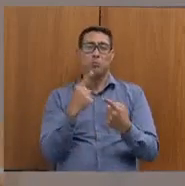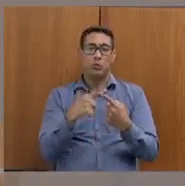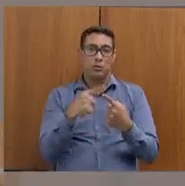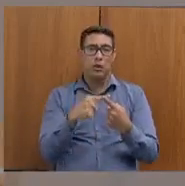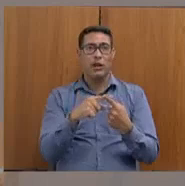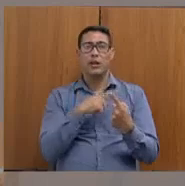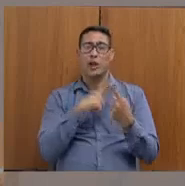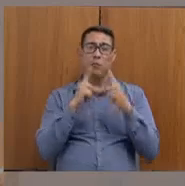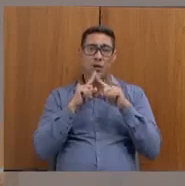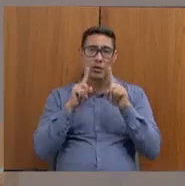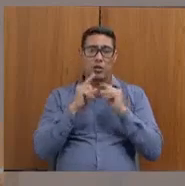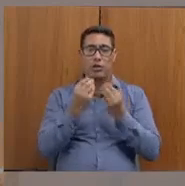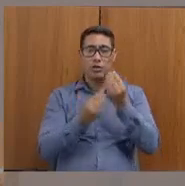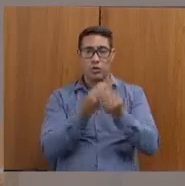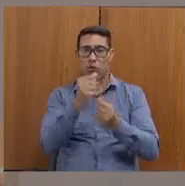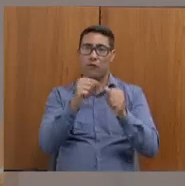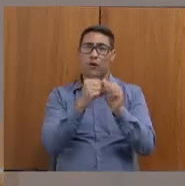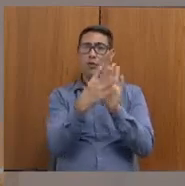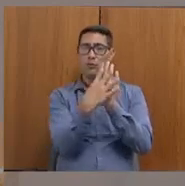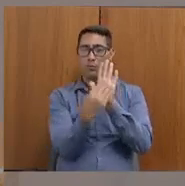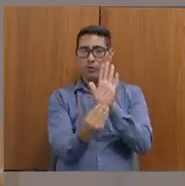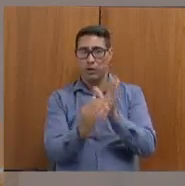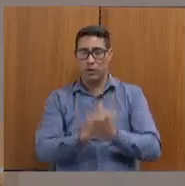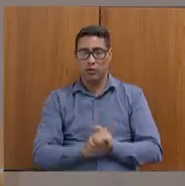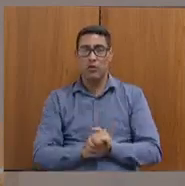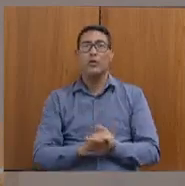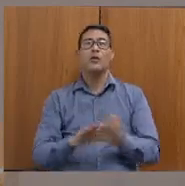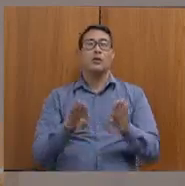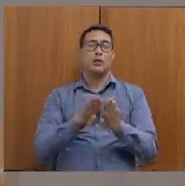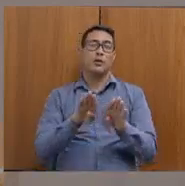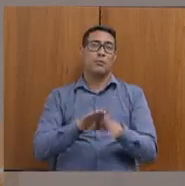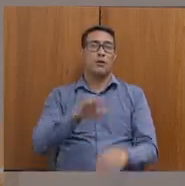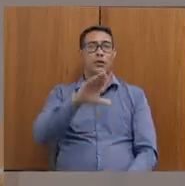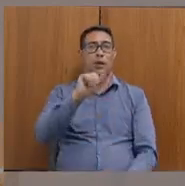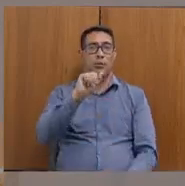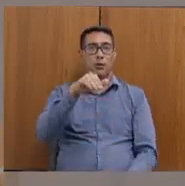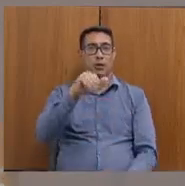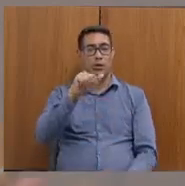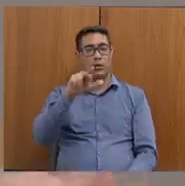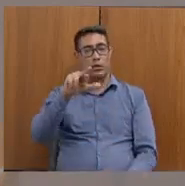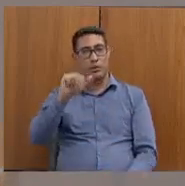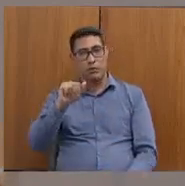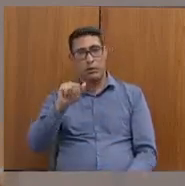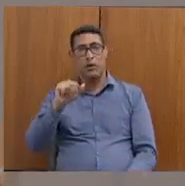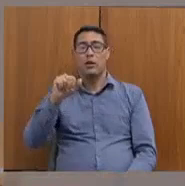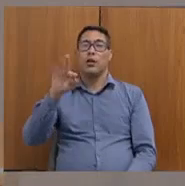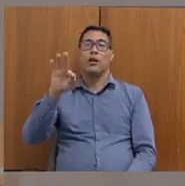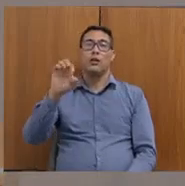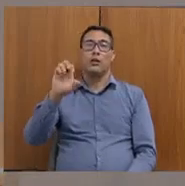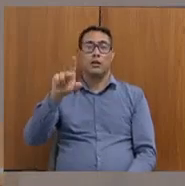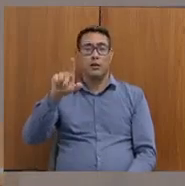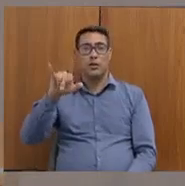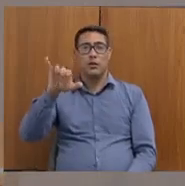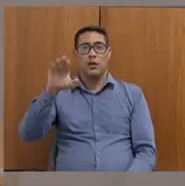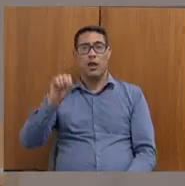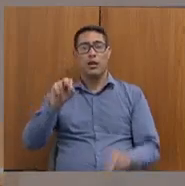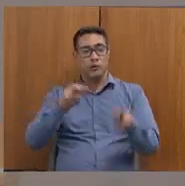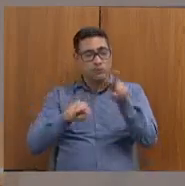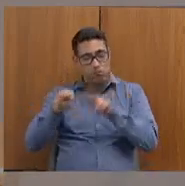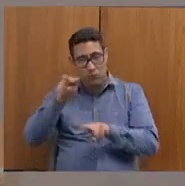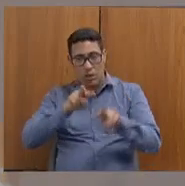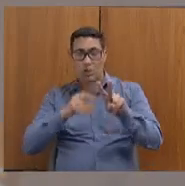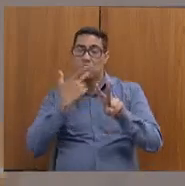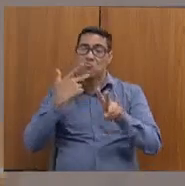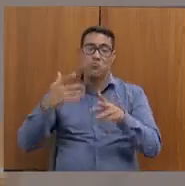E estamos fazendo, na CIB tem uma Câmara Técnica avaliando esse processo de regionalização.